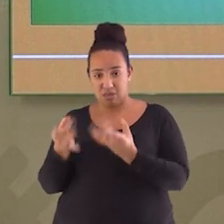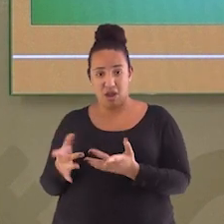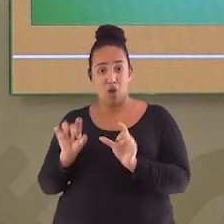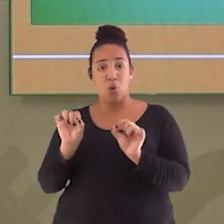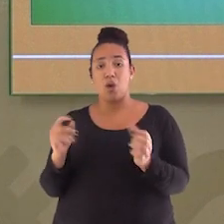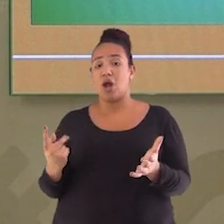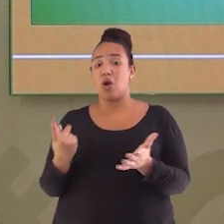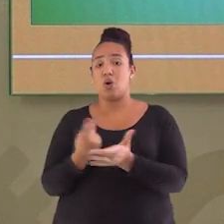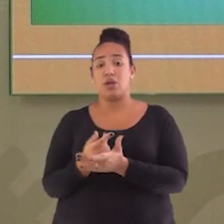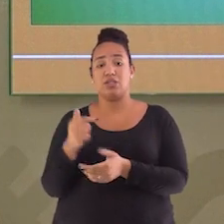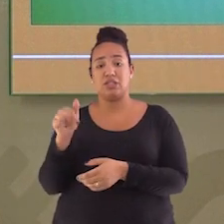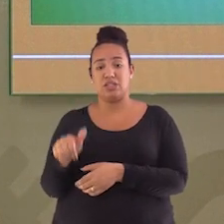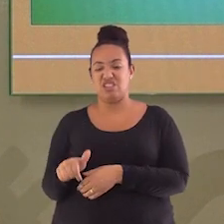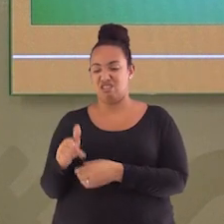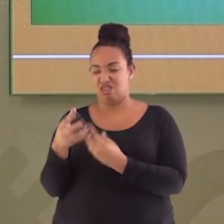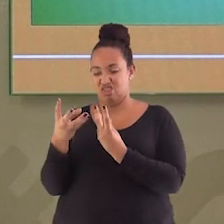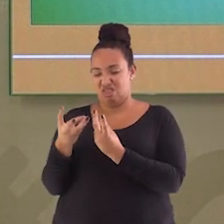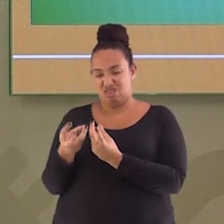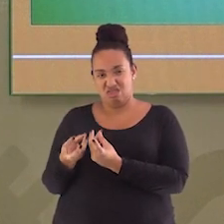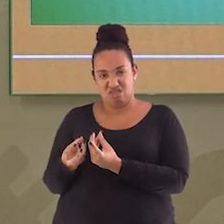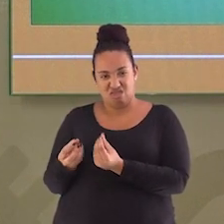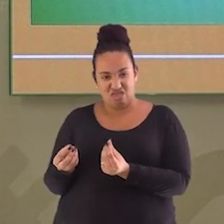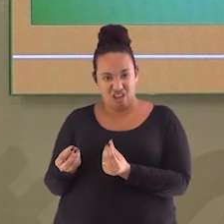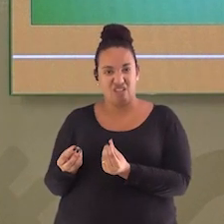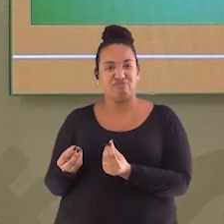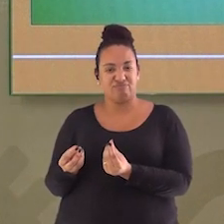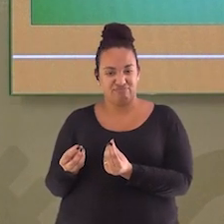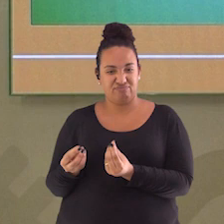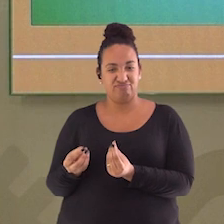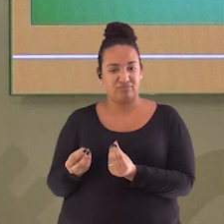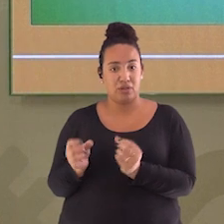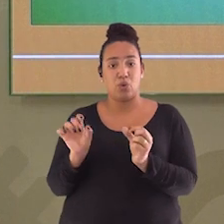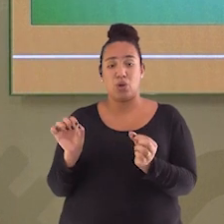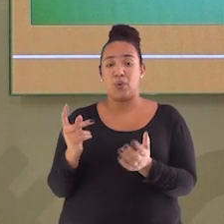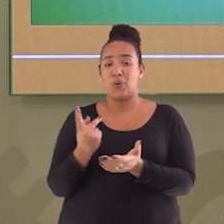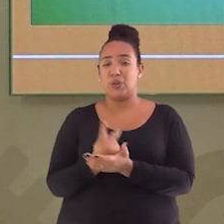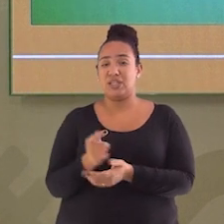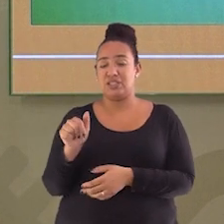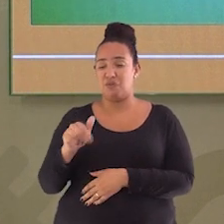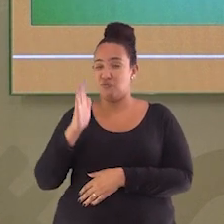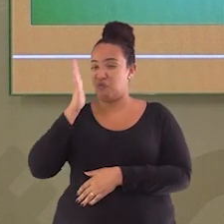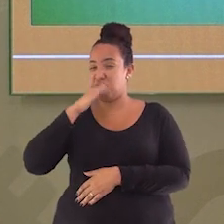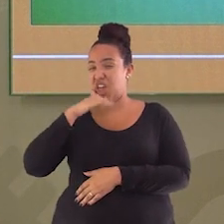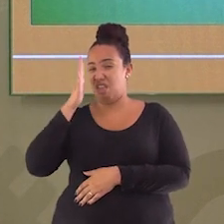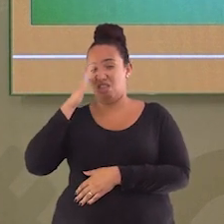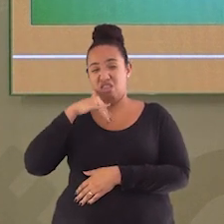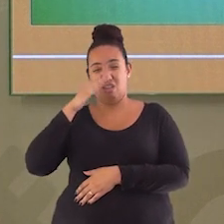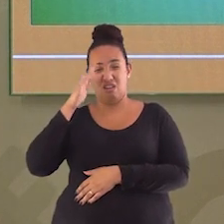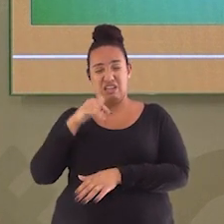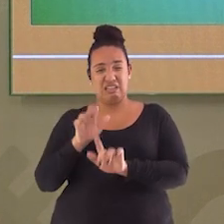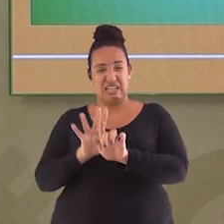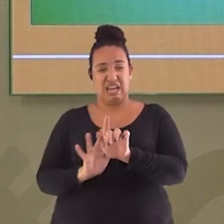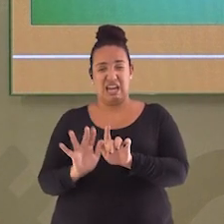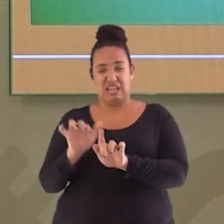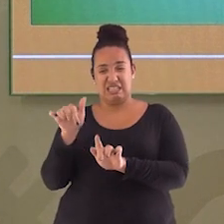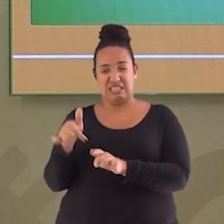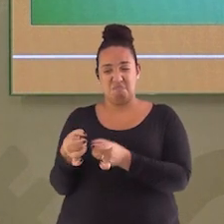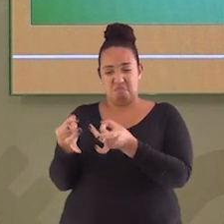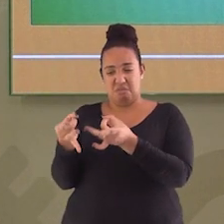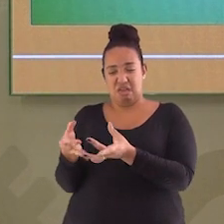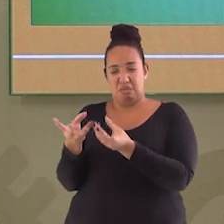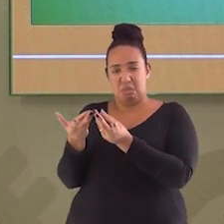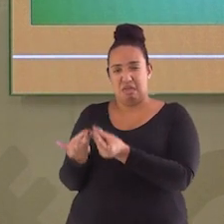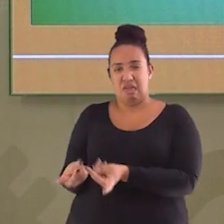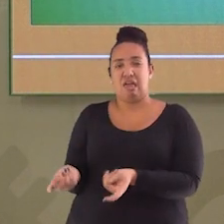decompõem, ela apodrece. Com isso, ocorre a liberação de um odor muito forte vindo dos gases liberados nesse processo,